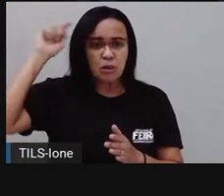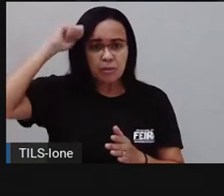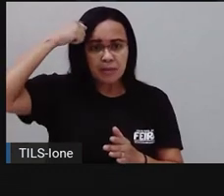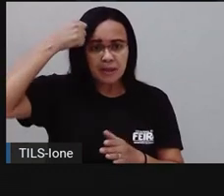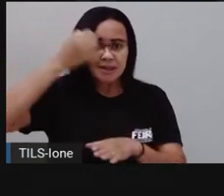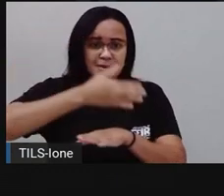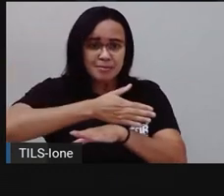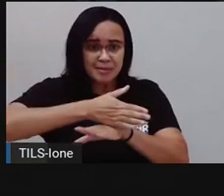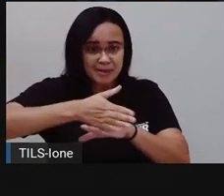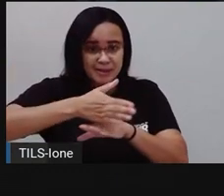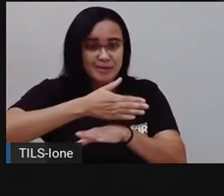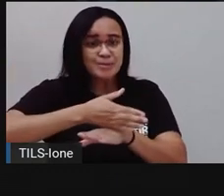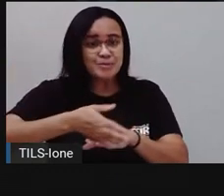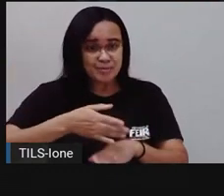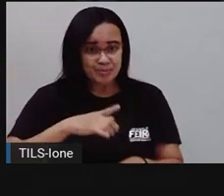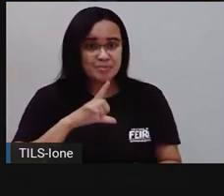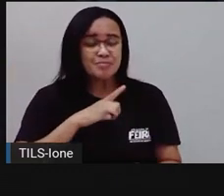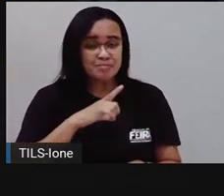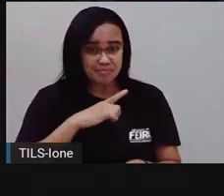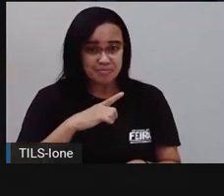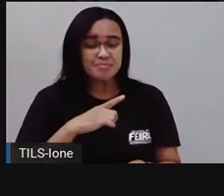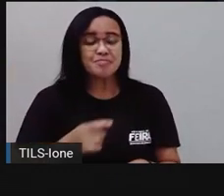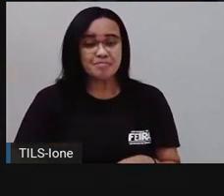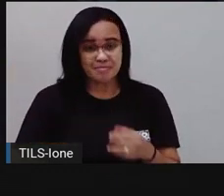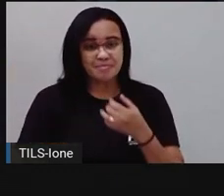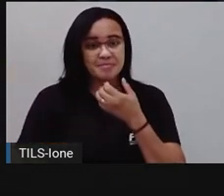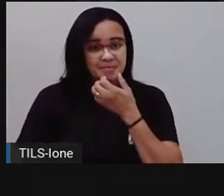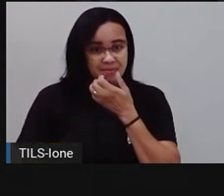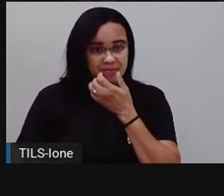No vazado e no cheio, né?